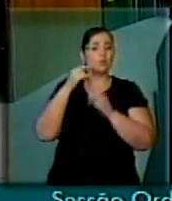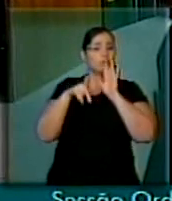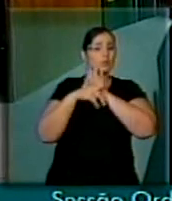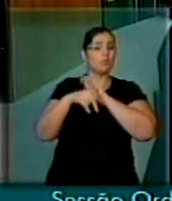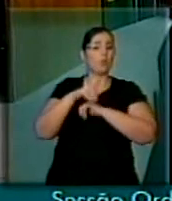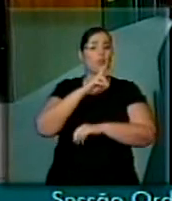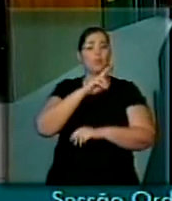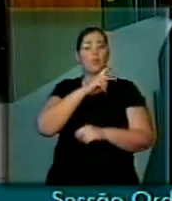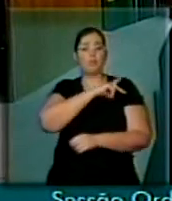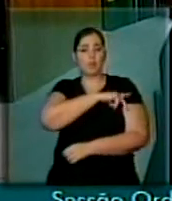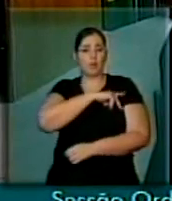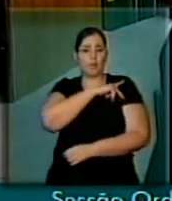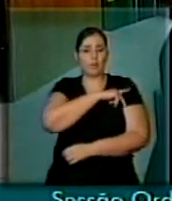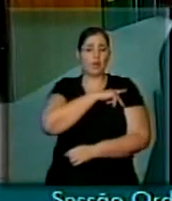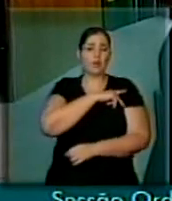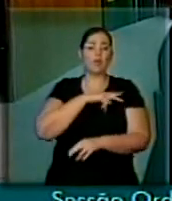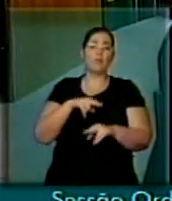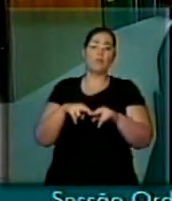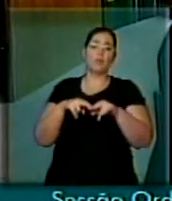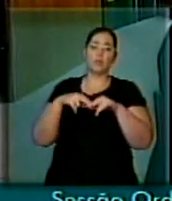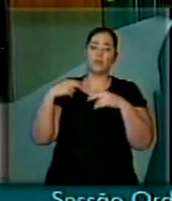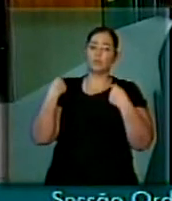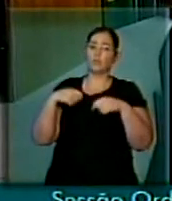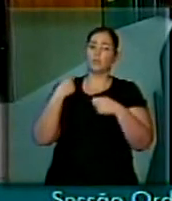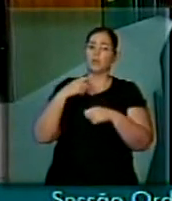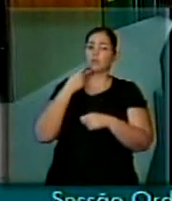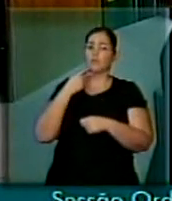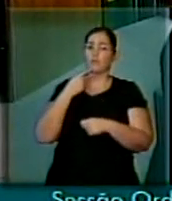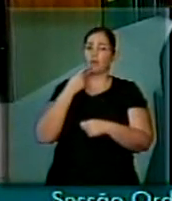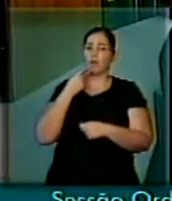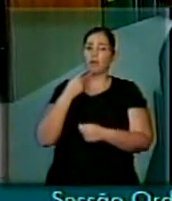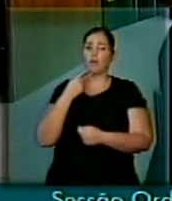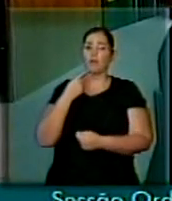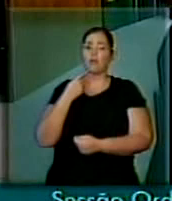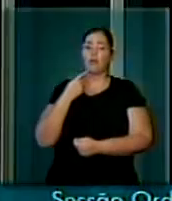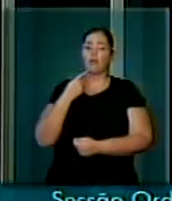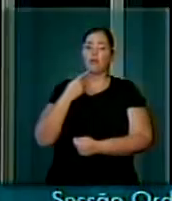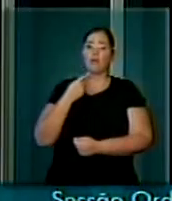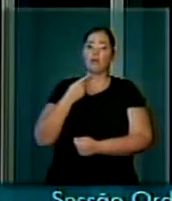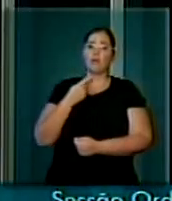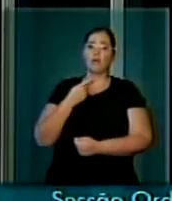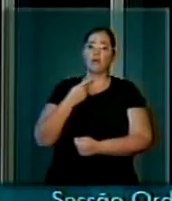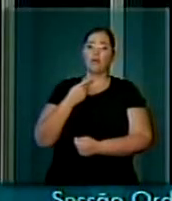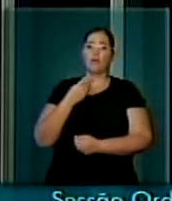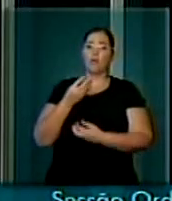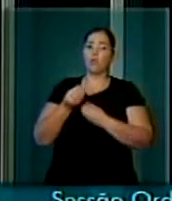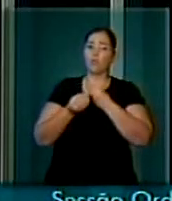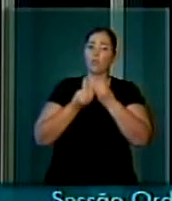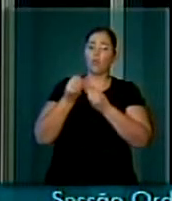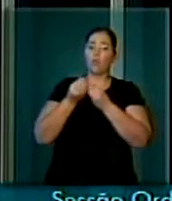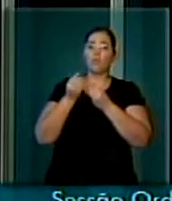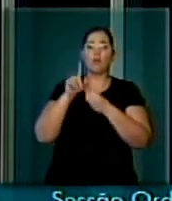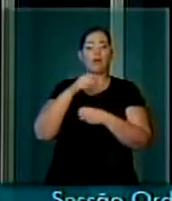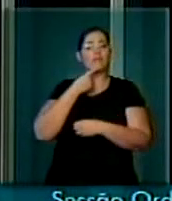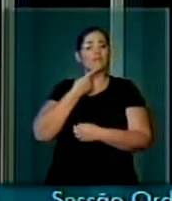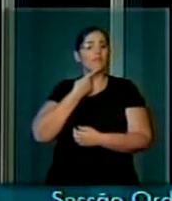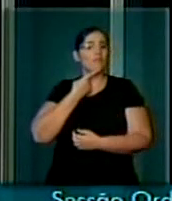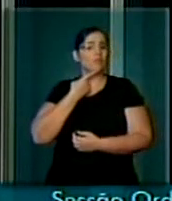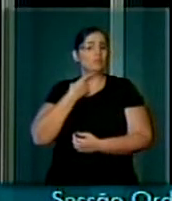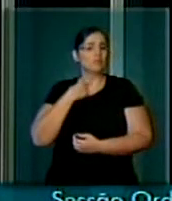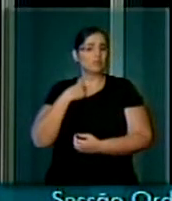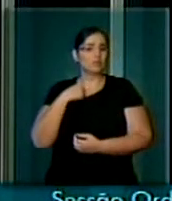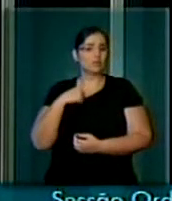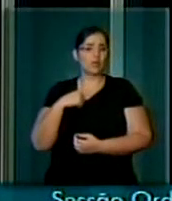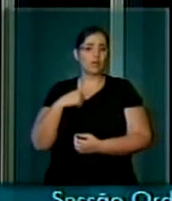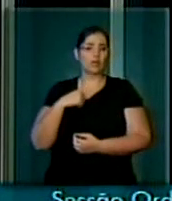não posso deixar de agradecer a própria vontade de ajudar o